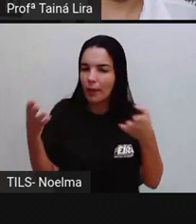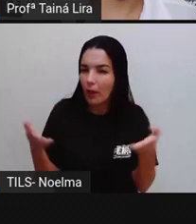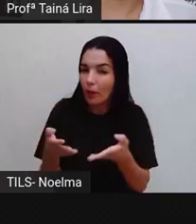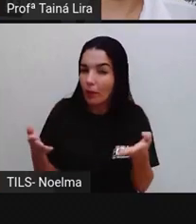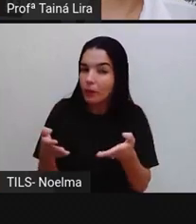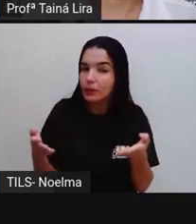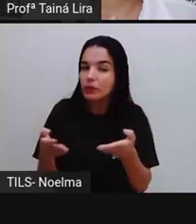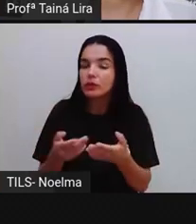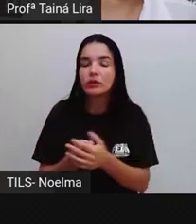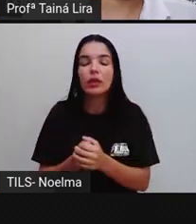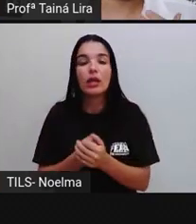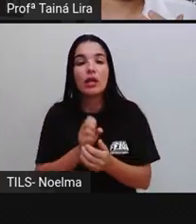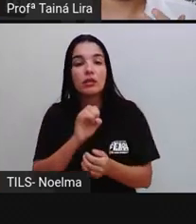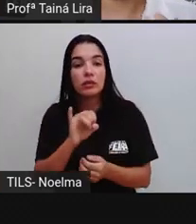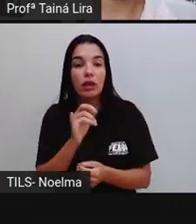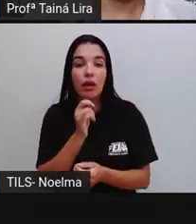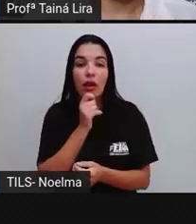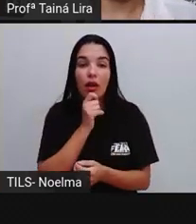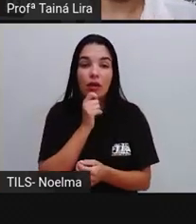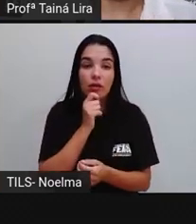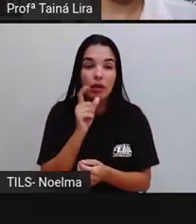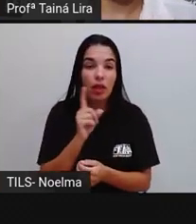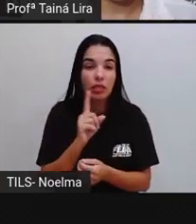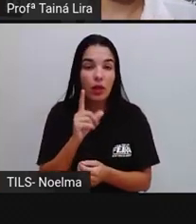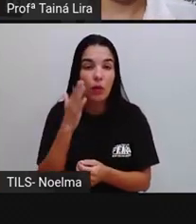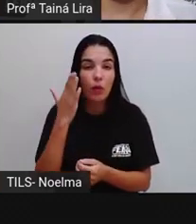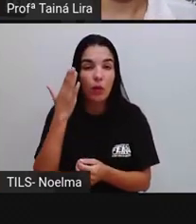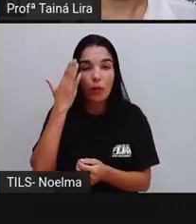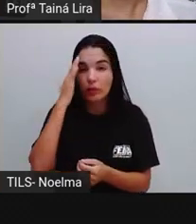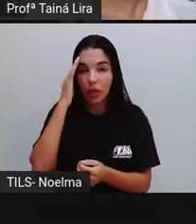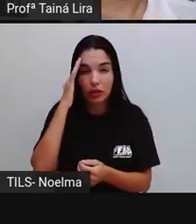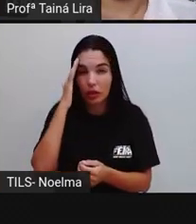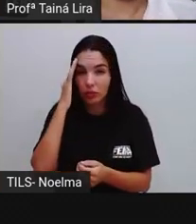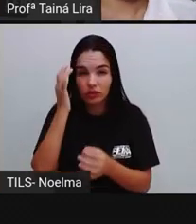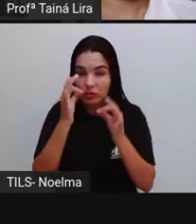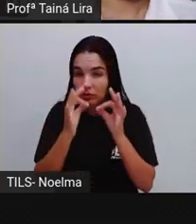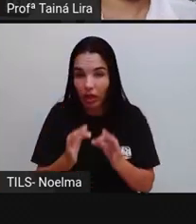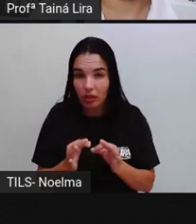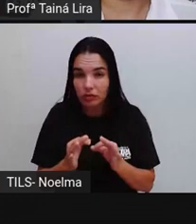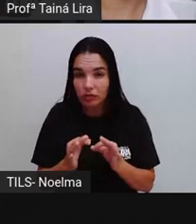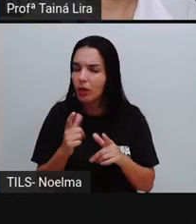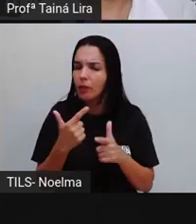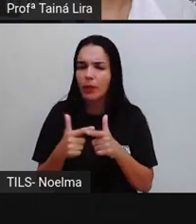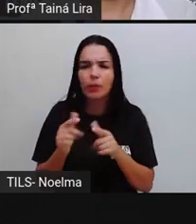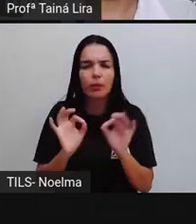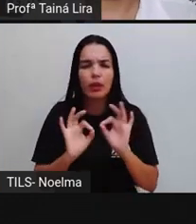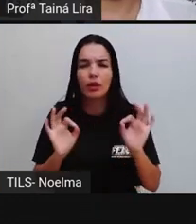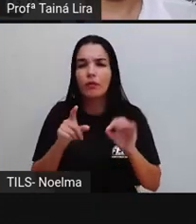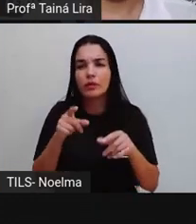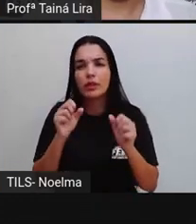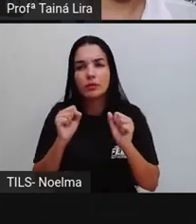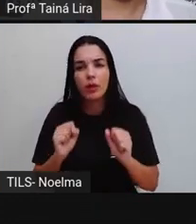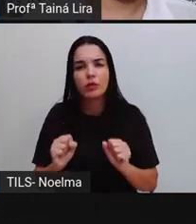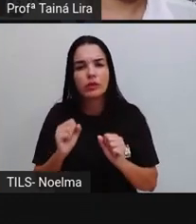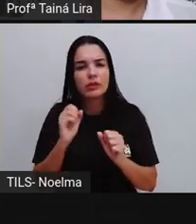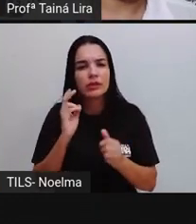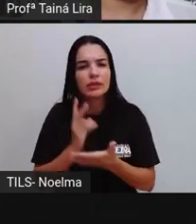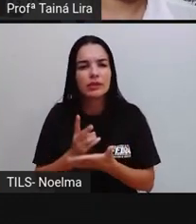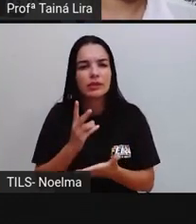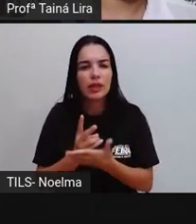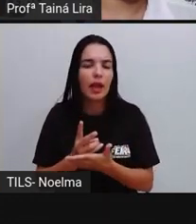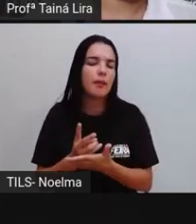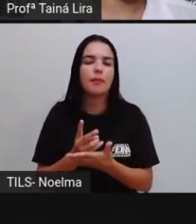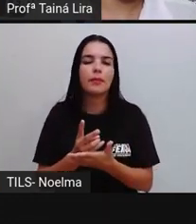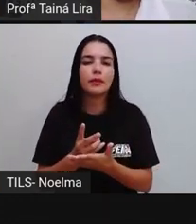nessa aula, Se ainda não conseguiu compreender bem, Não tem problema, Vocês já sabem, Todas as aulas, né?